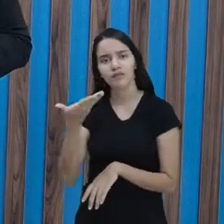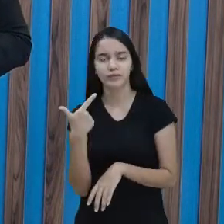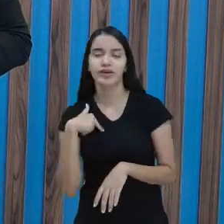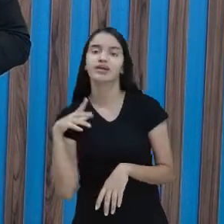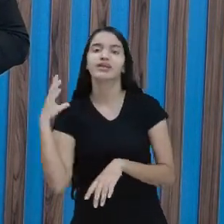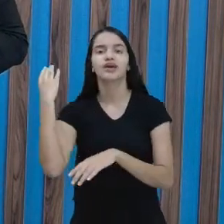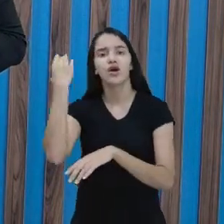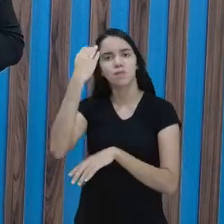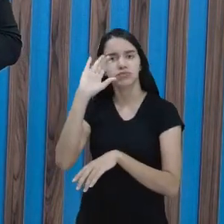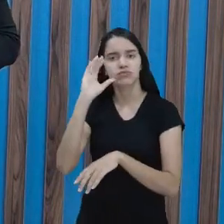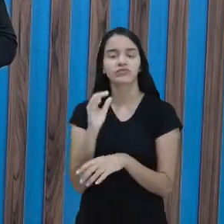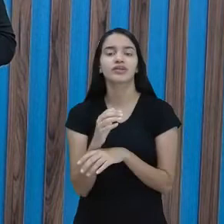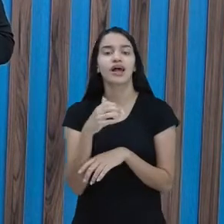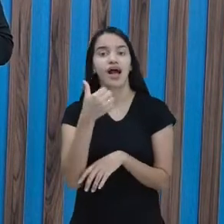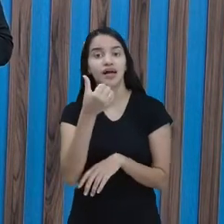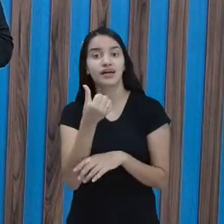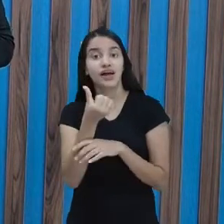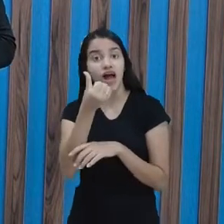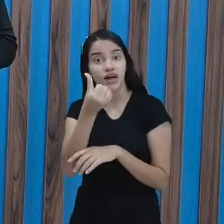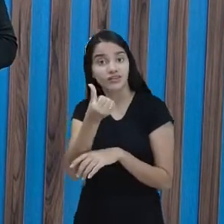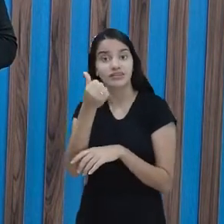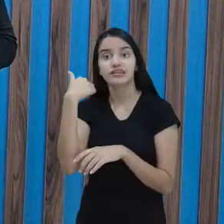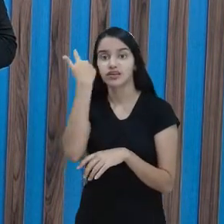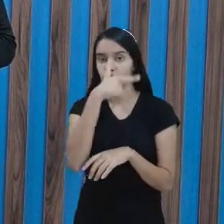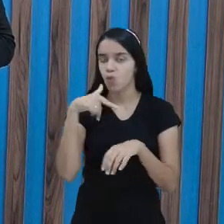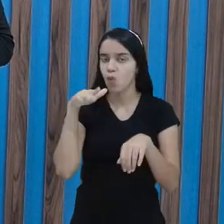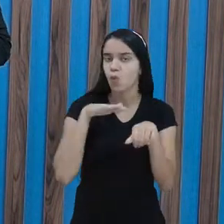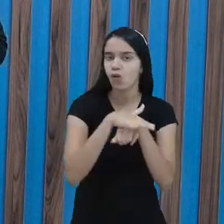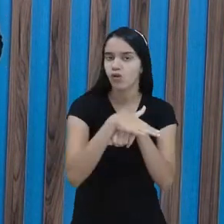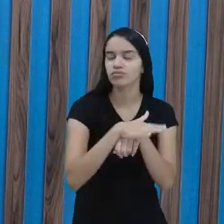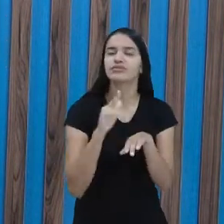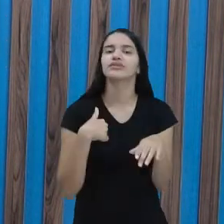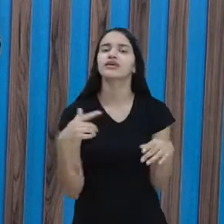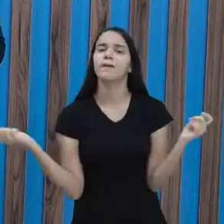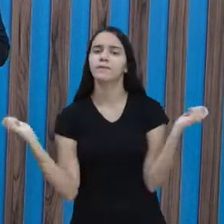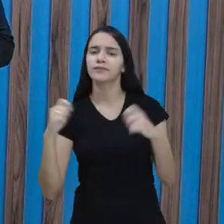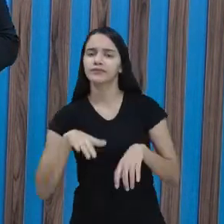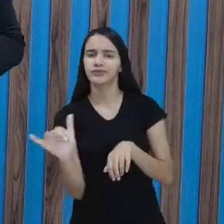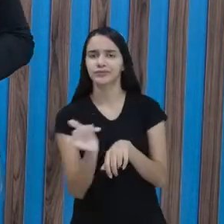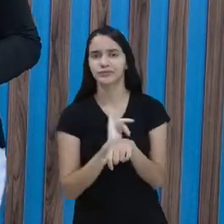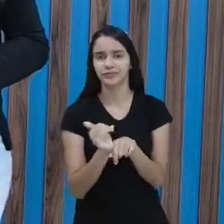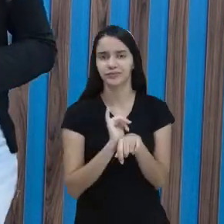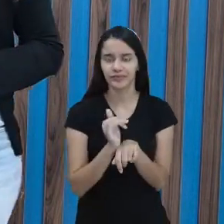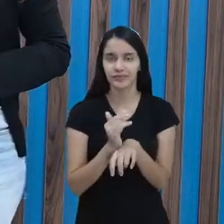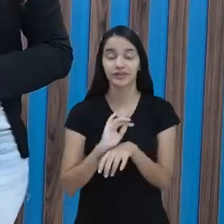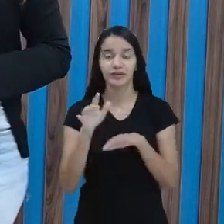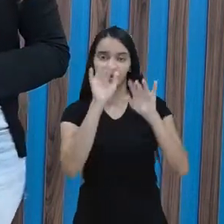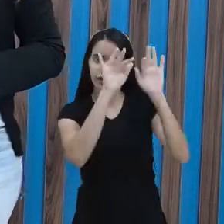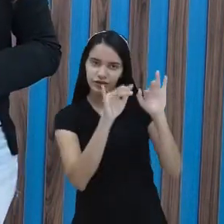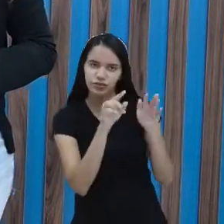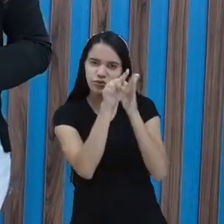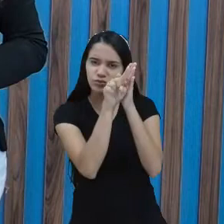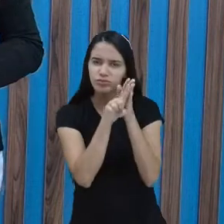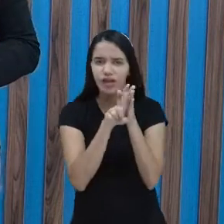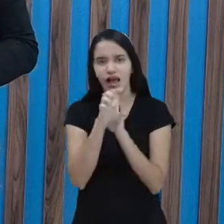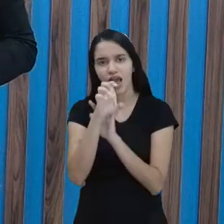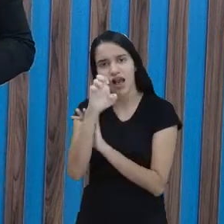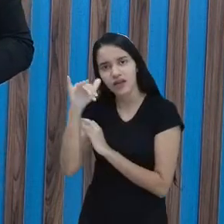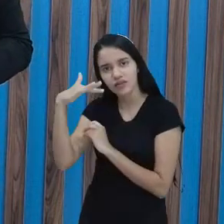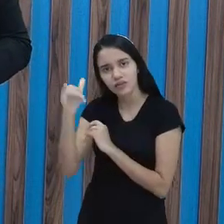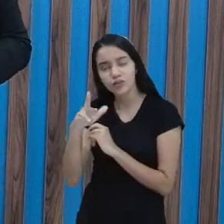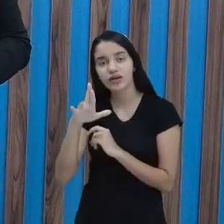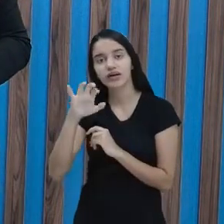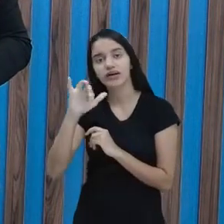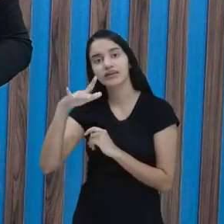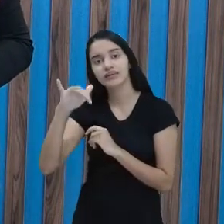tem a reprise às 18h. Você também tem a possibilidade de assistir pelo YouTube, digita lá na lupa Educa Recife,